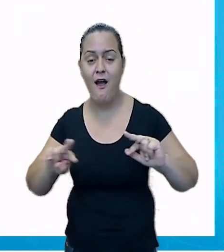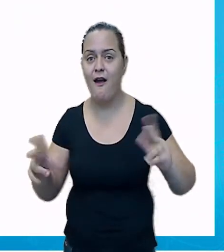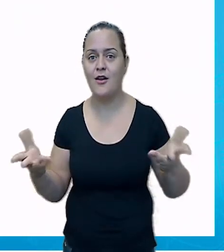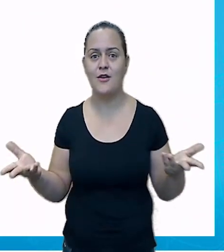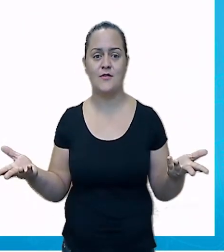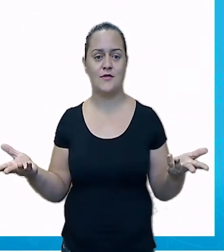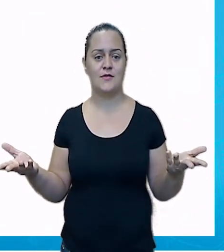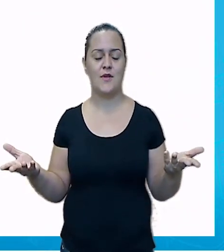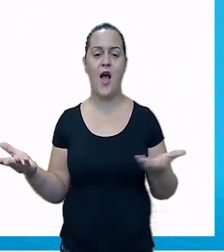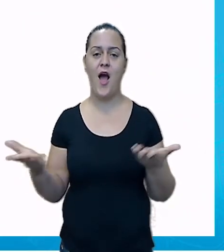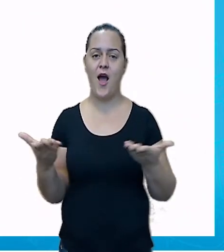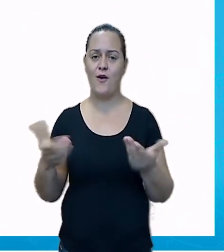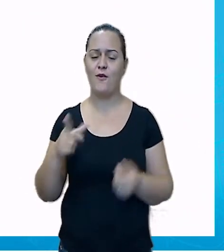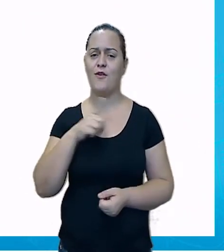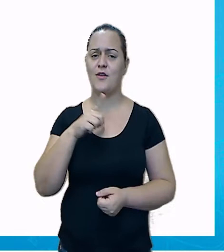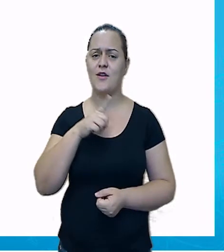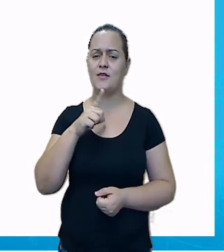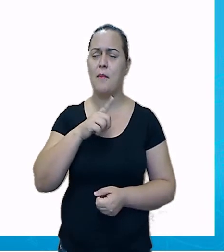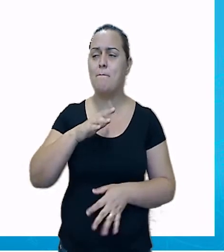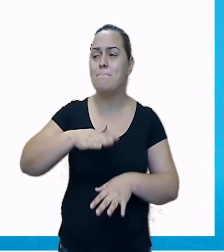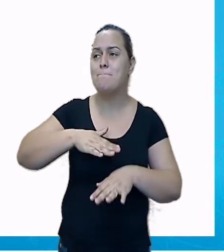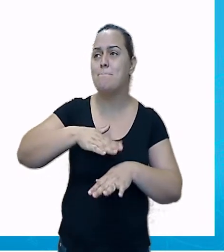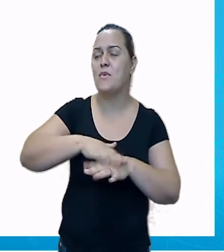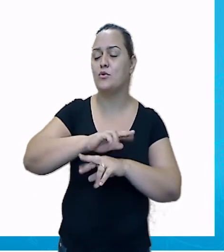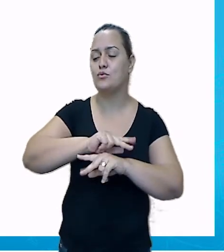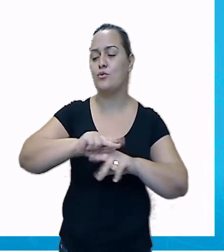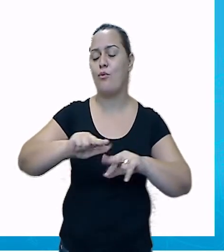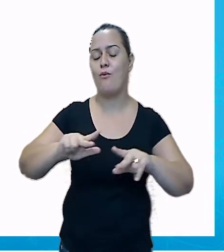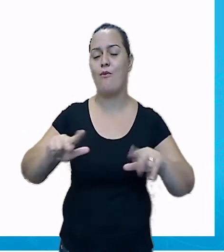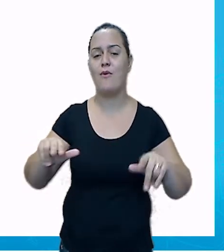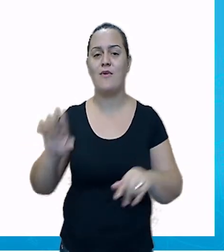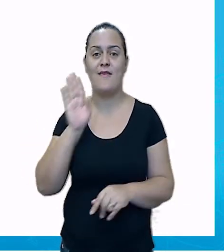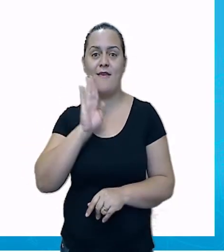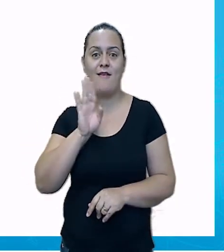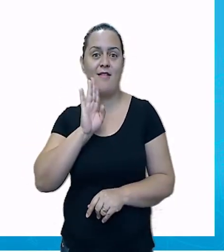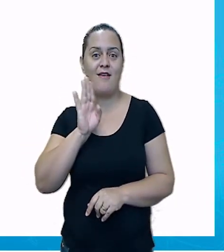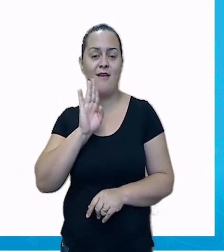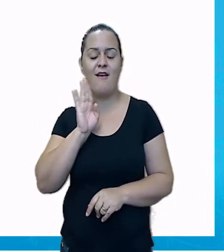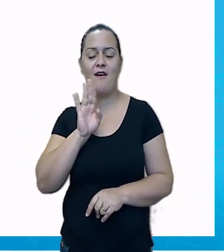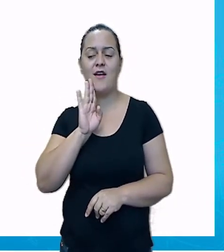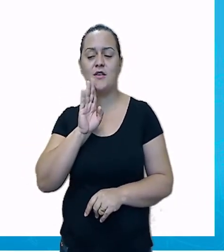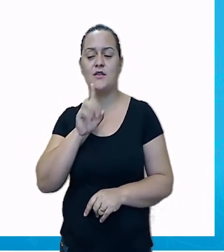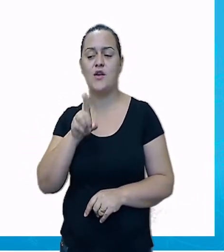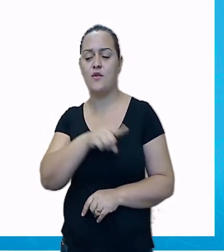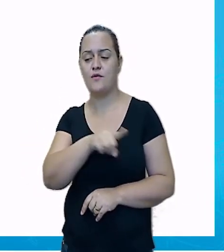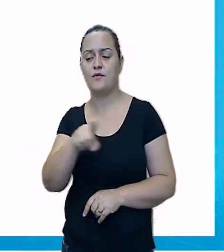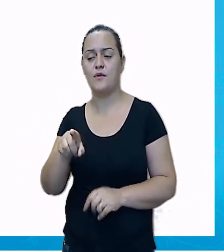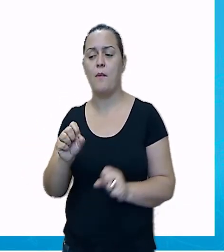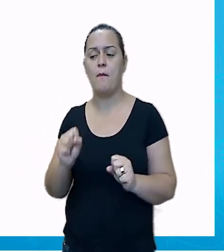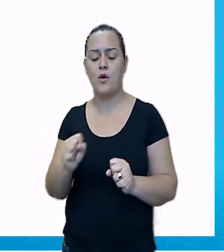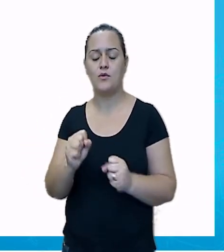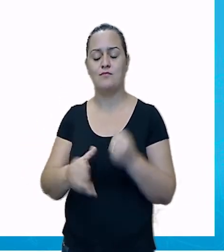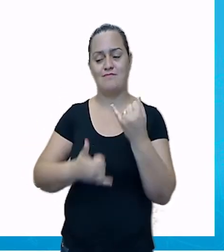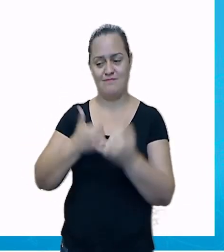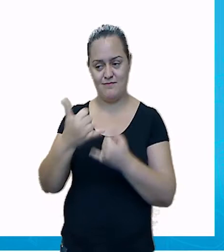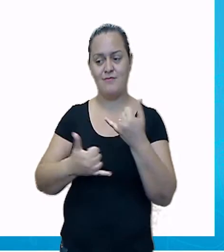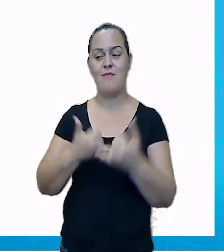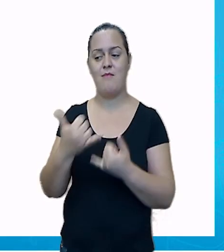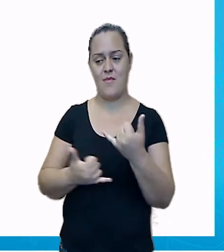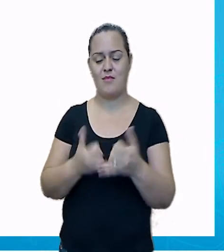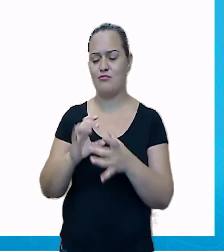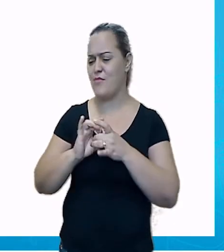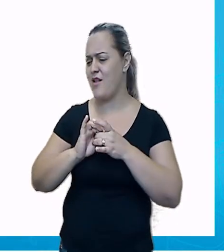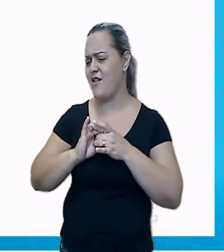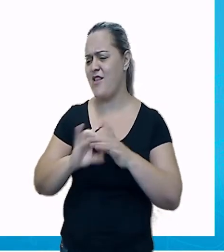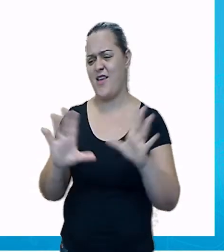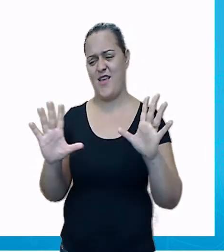mais coisas interessantes do que na sala de aula antiga. Vocês podem brincar, diz Isabel. Enquanto